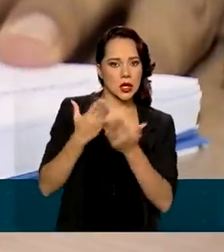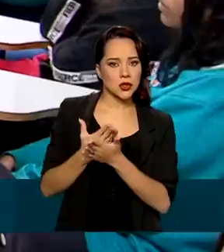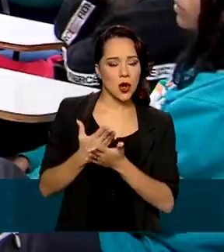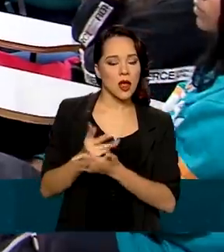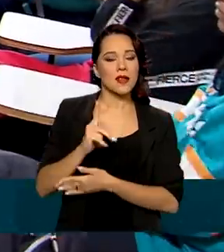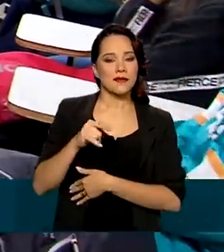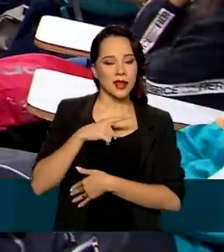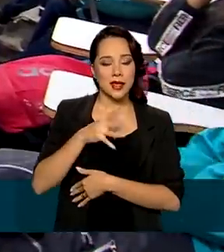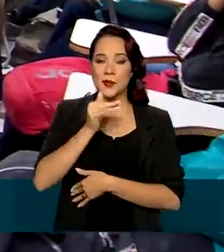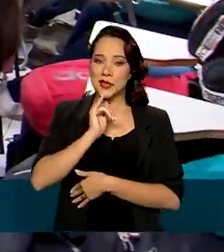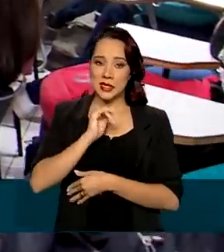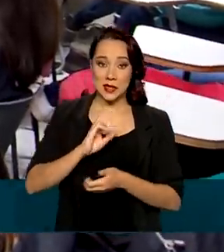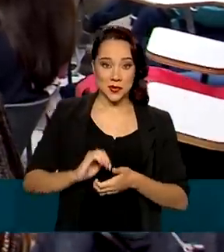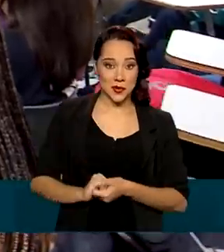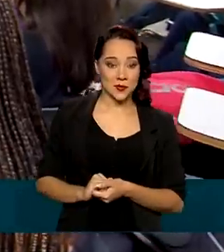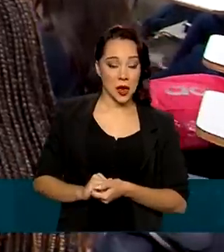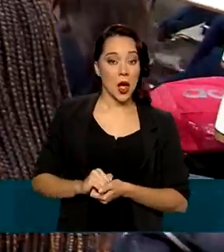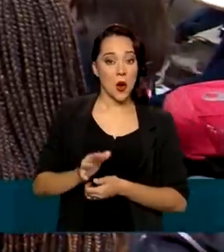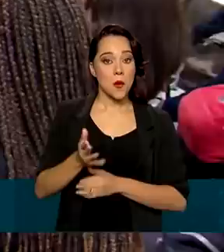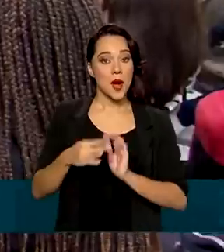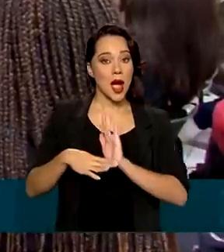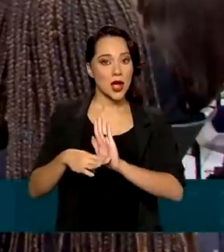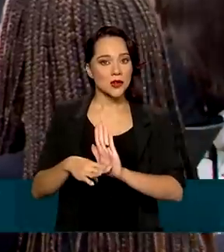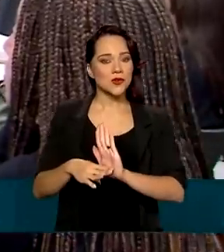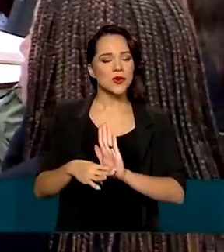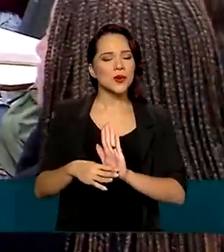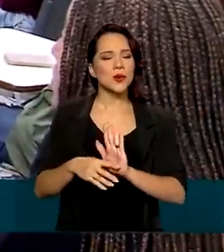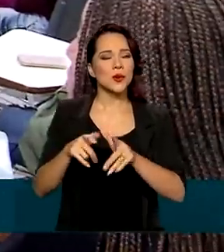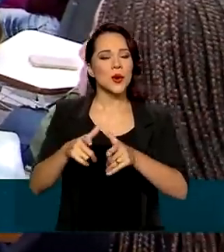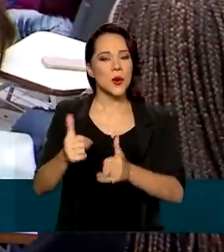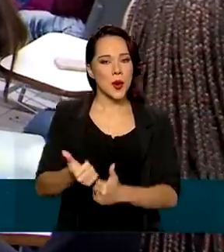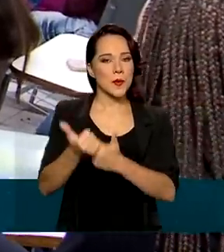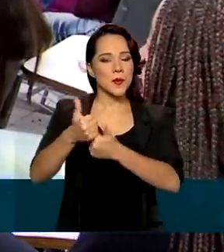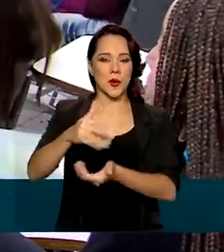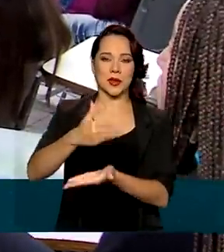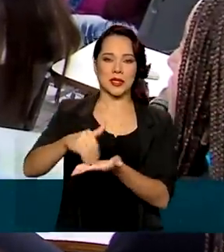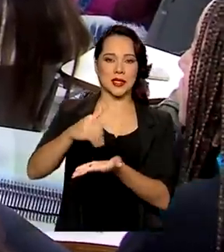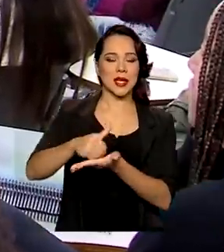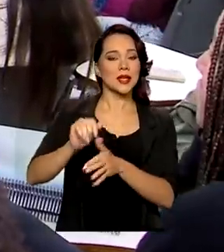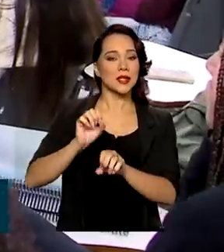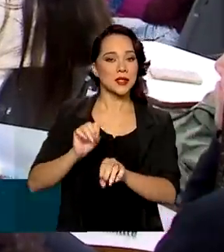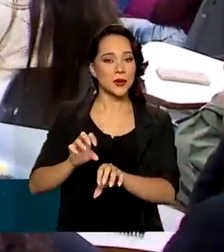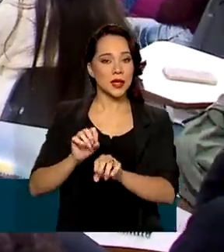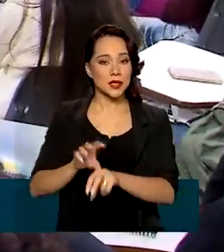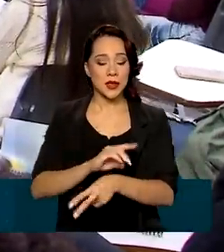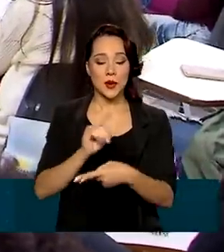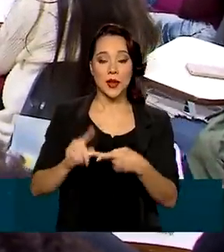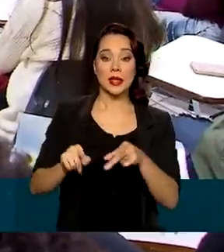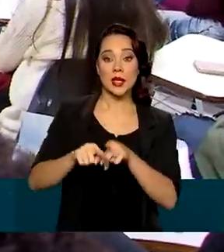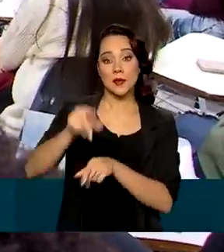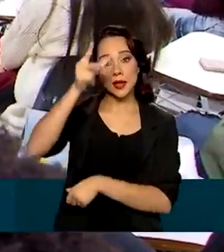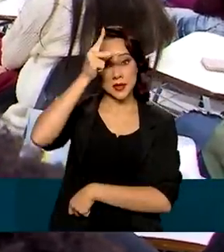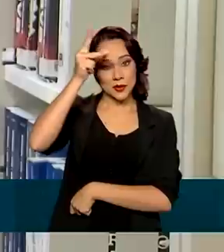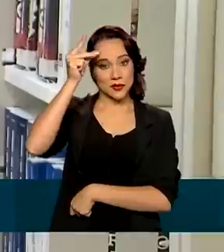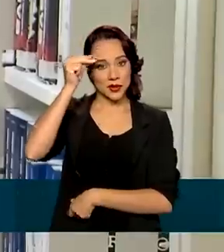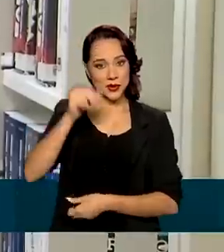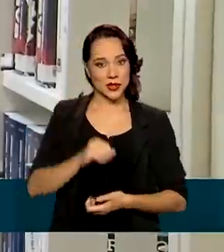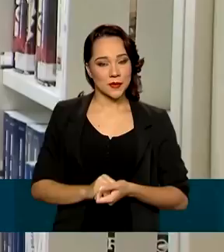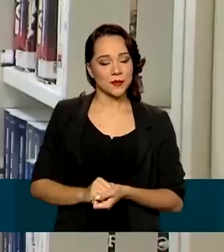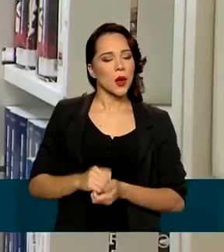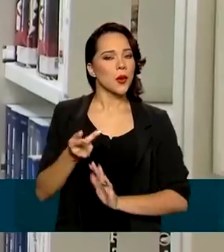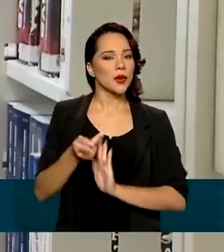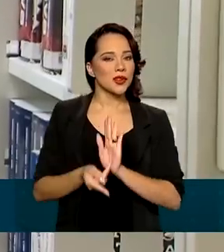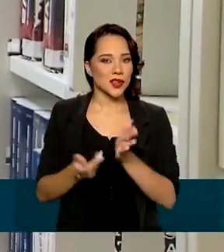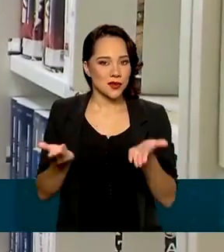contar, por exemplo, com uma ajuda na ponta, com o apoio das secretarias de educação e das prefeituras. O